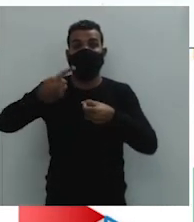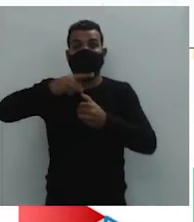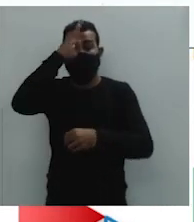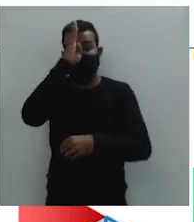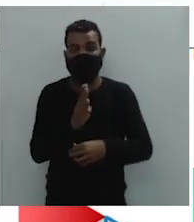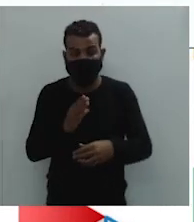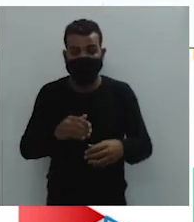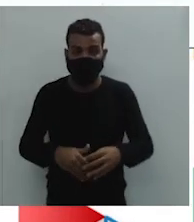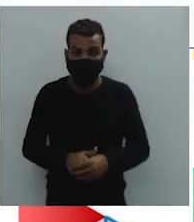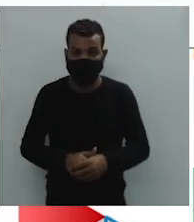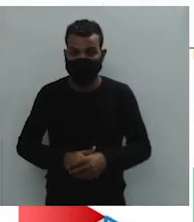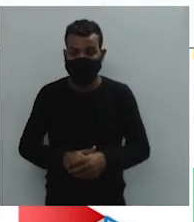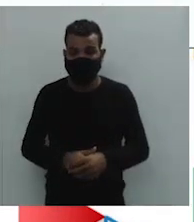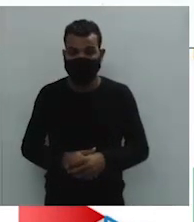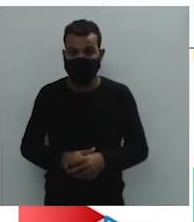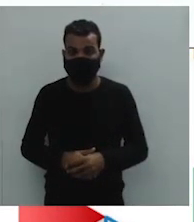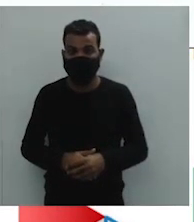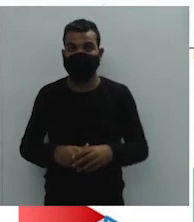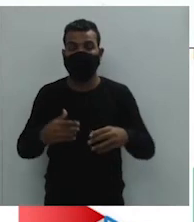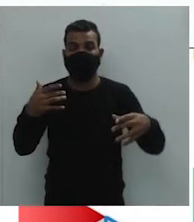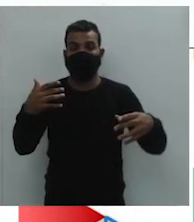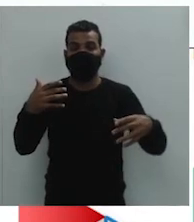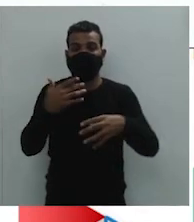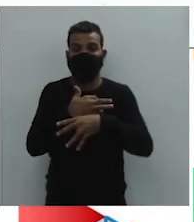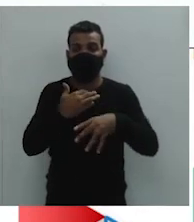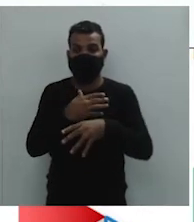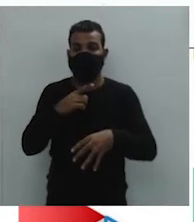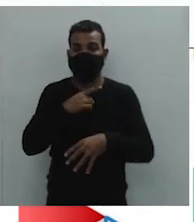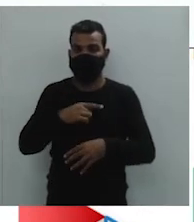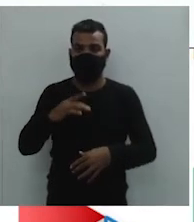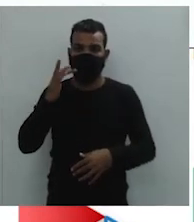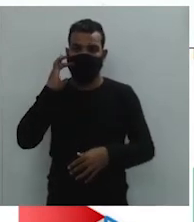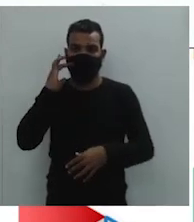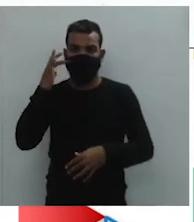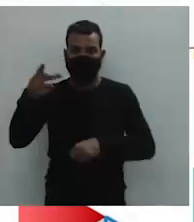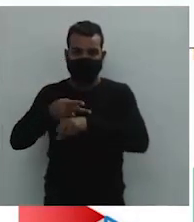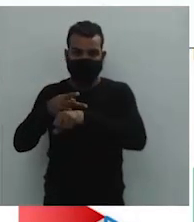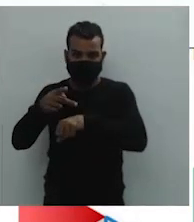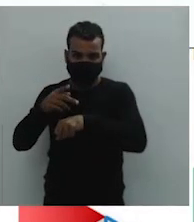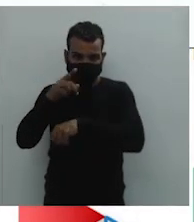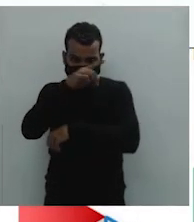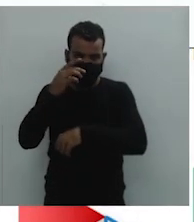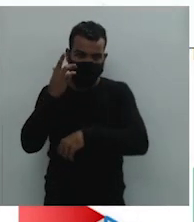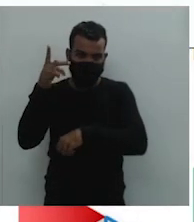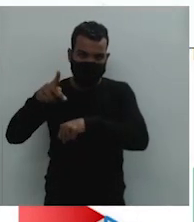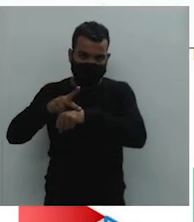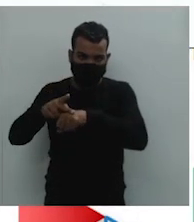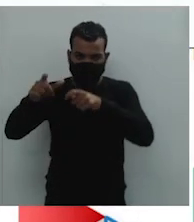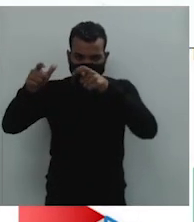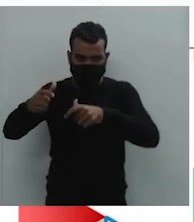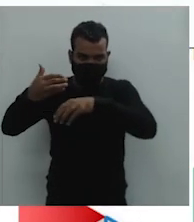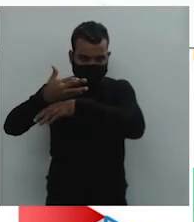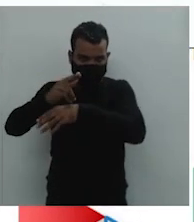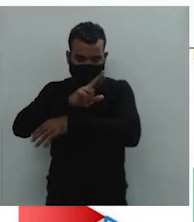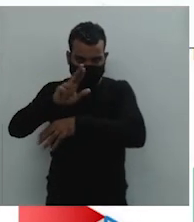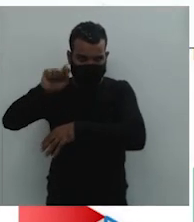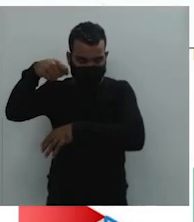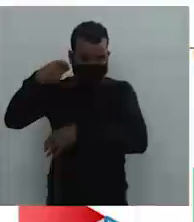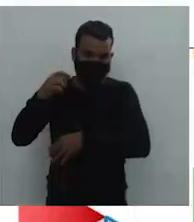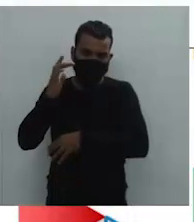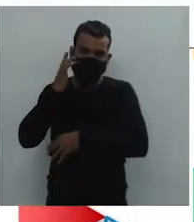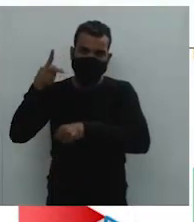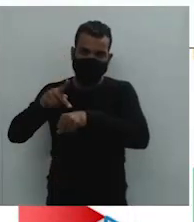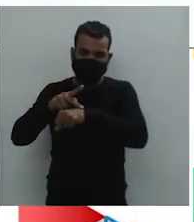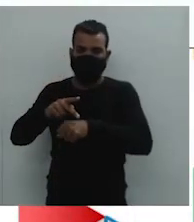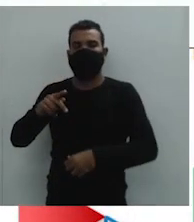do Brasil, com o surgimento de várias cidades, como ouro preto, né, em Minas Gerais, Cuiabá, Mato Grosso, Poconé,